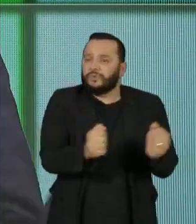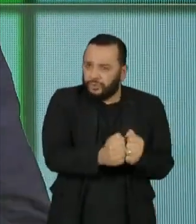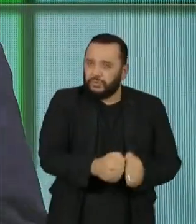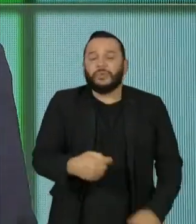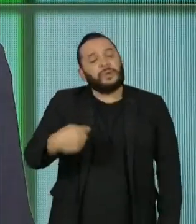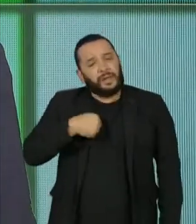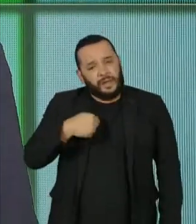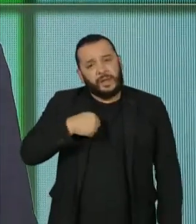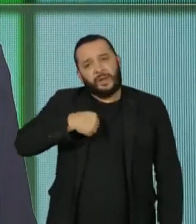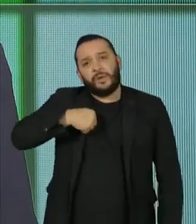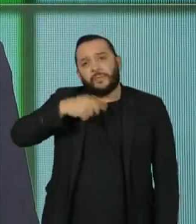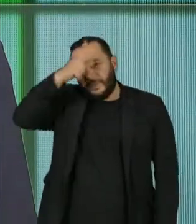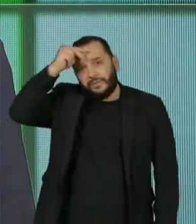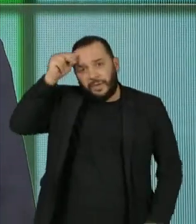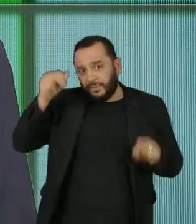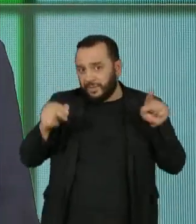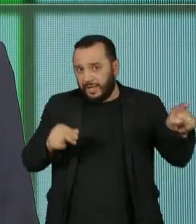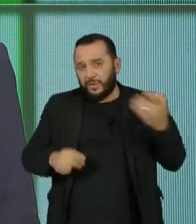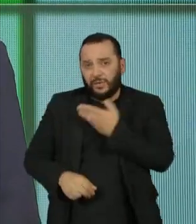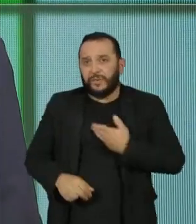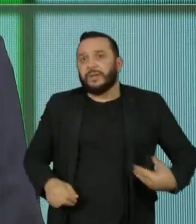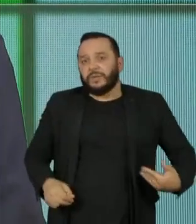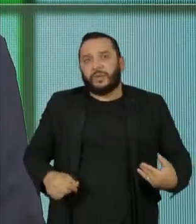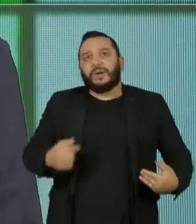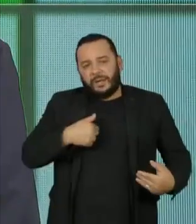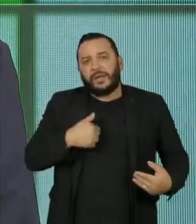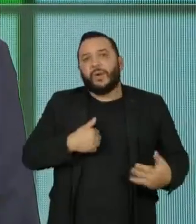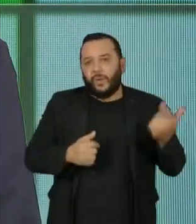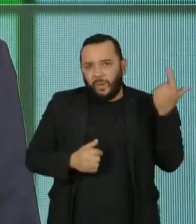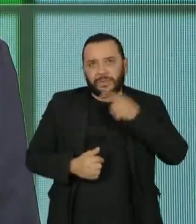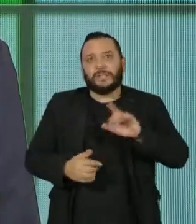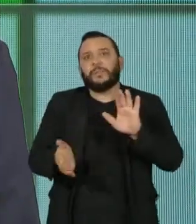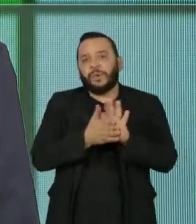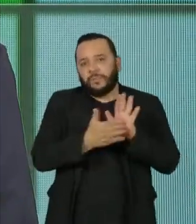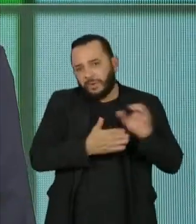prefeito e ele como governador. Tenho a honra de ter levado a proposta dele ser vice do Lula.